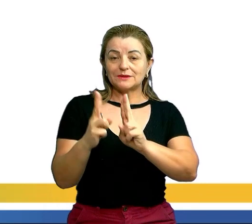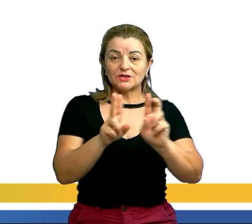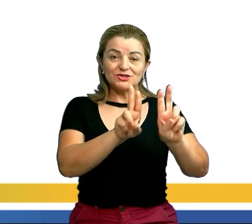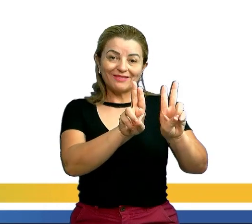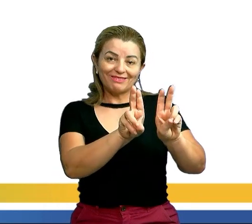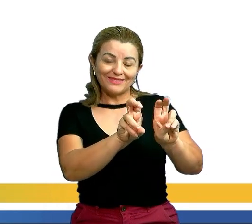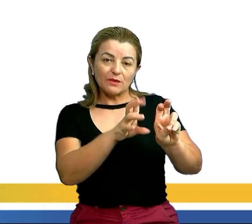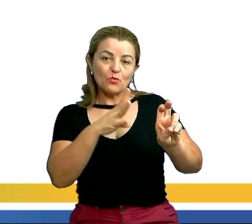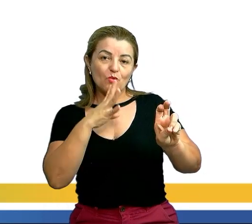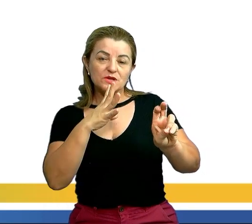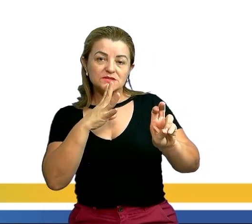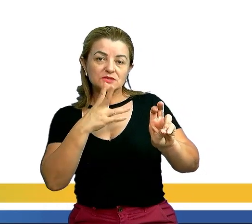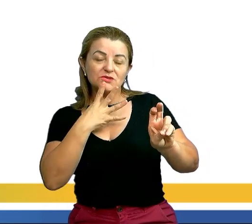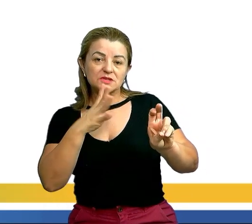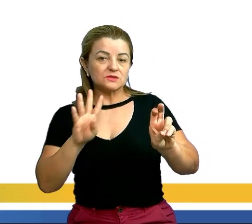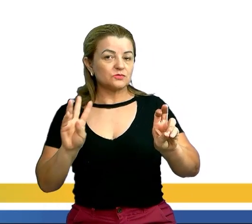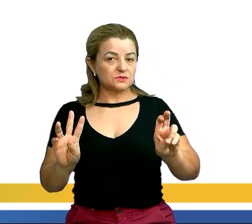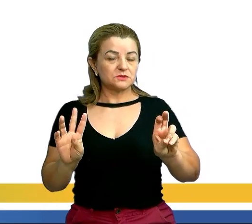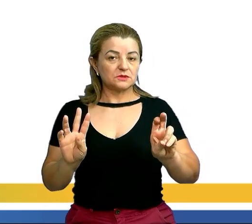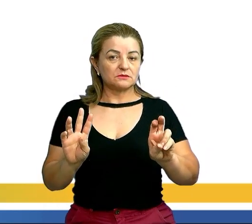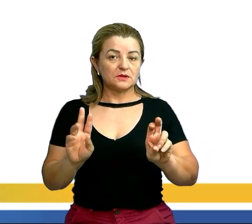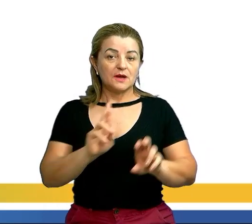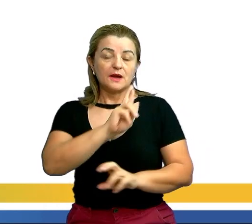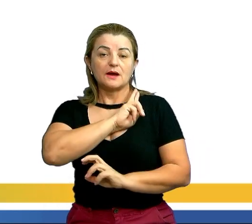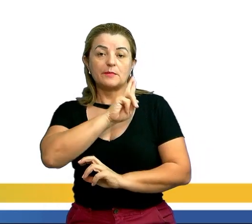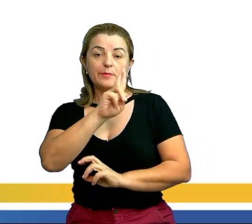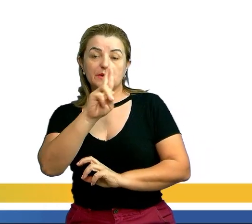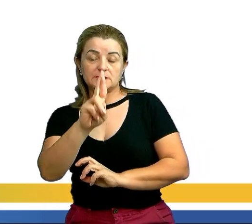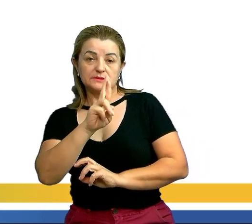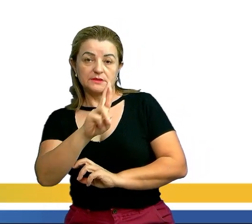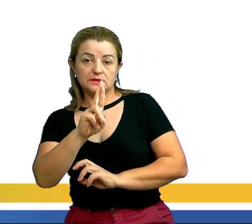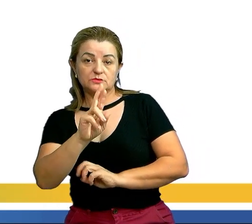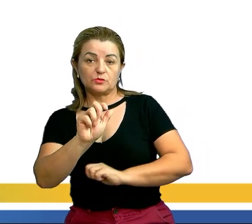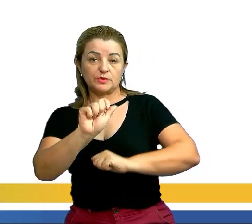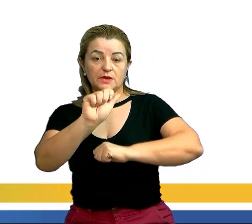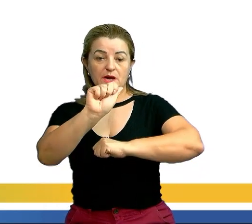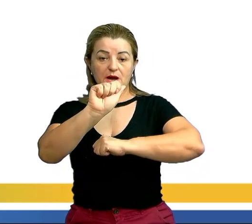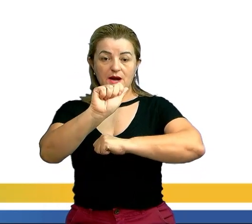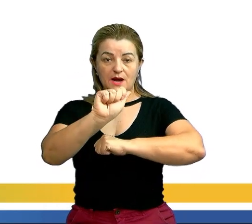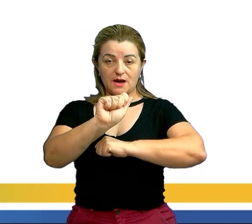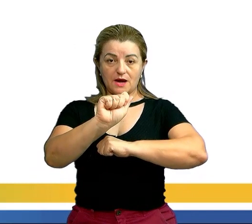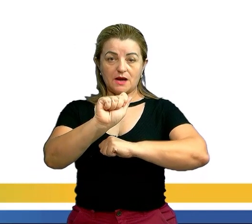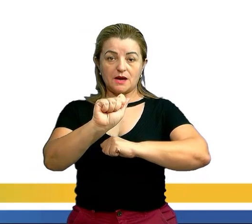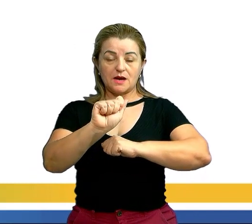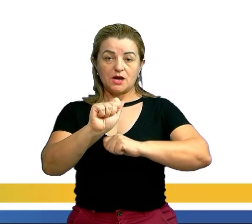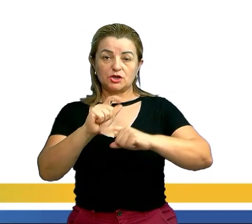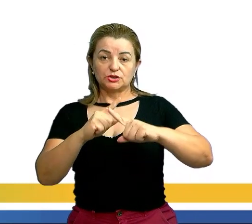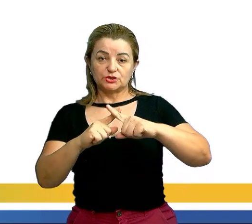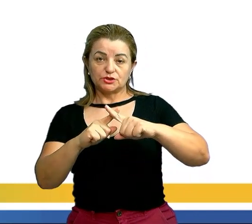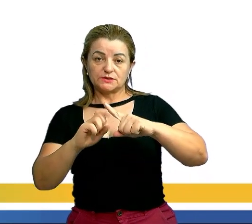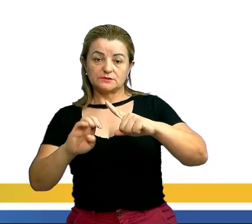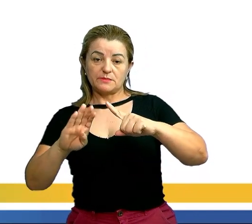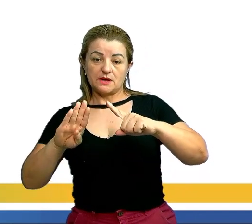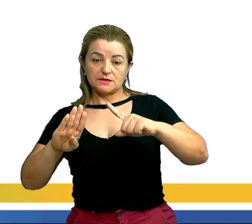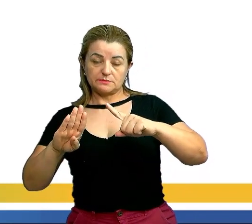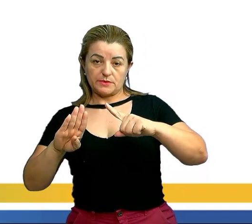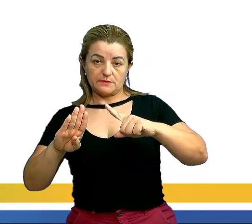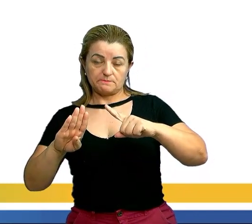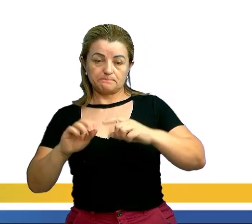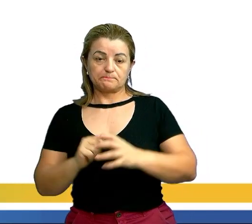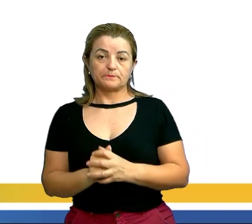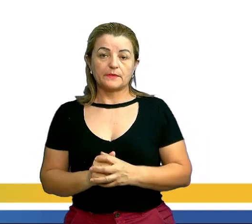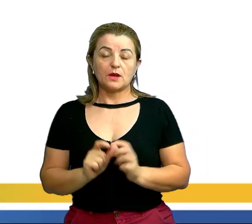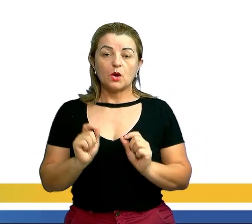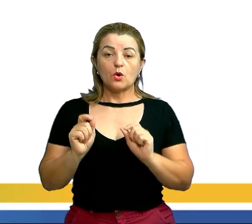e desconhecidos, representada sobre a forma AX mais B igual a zero, ok? Donde